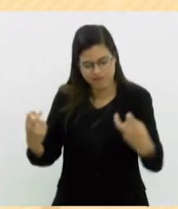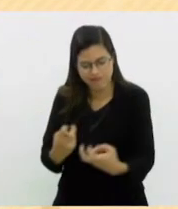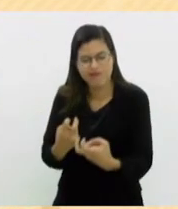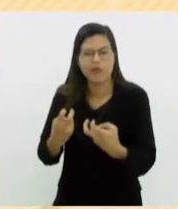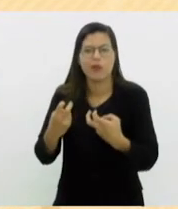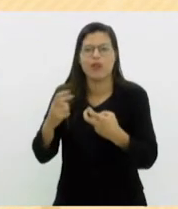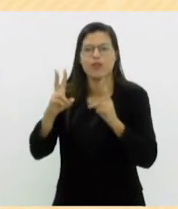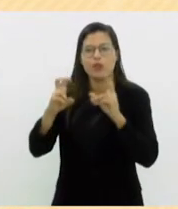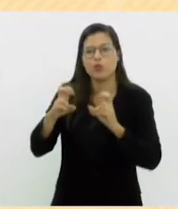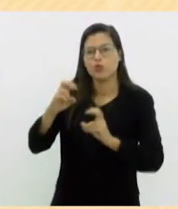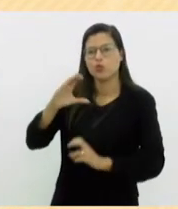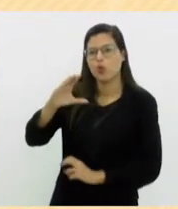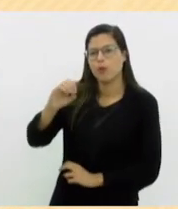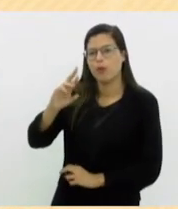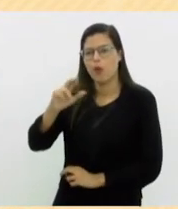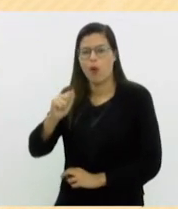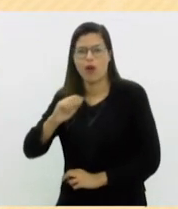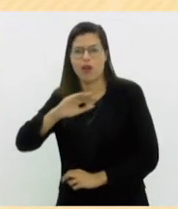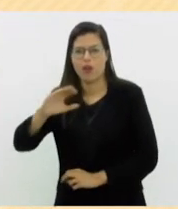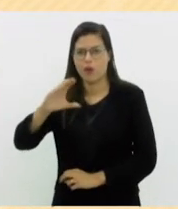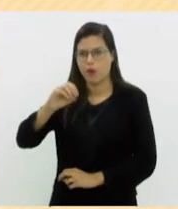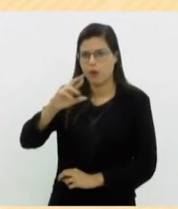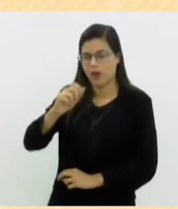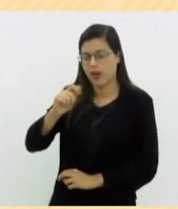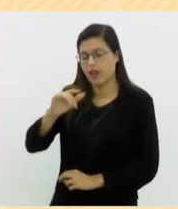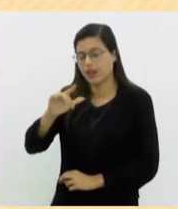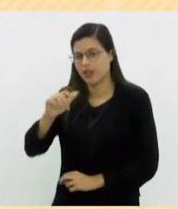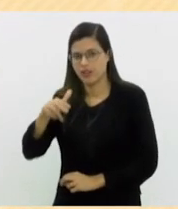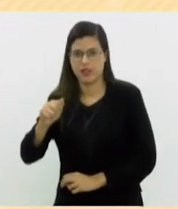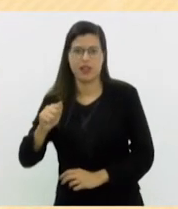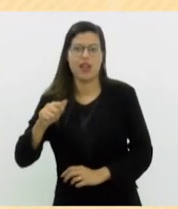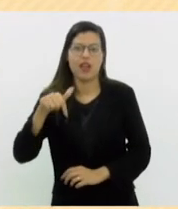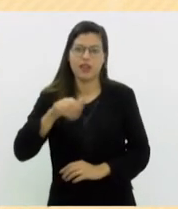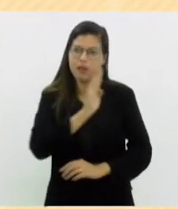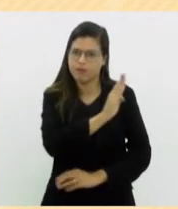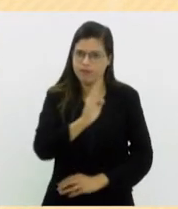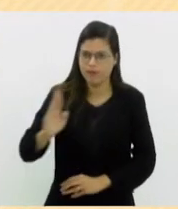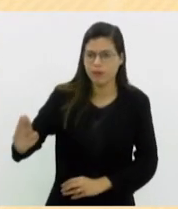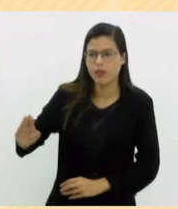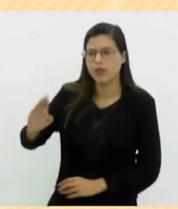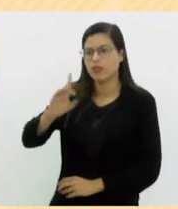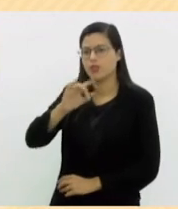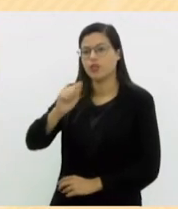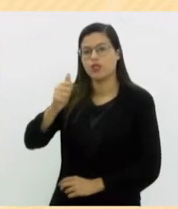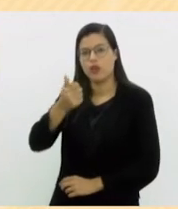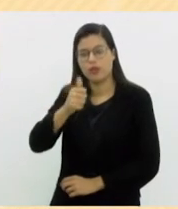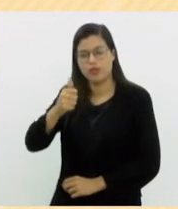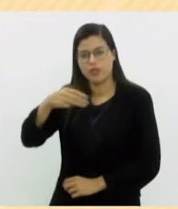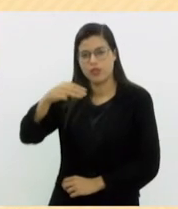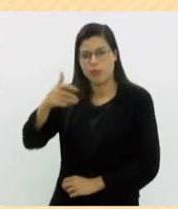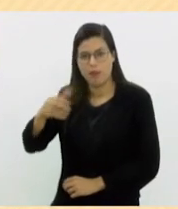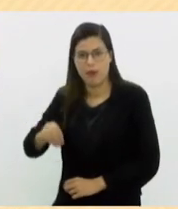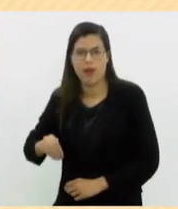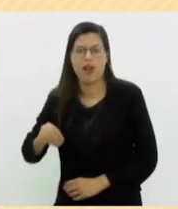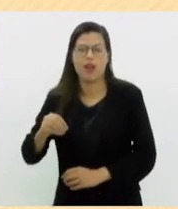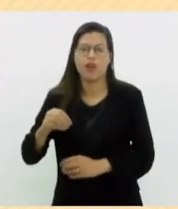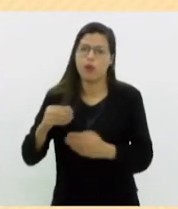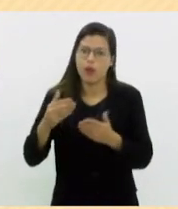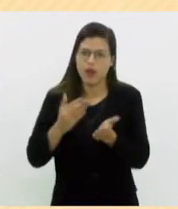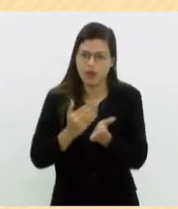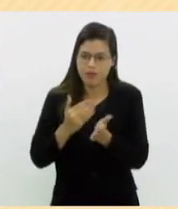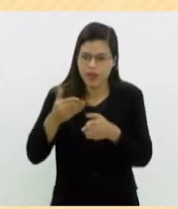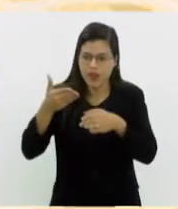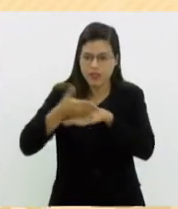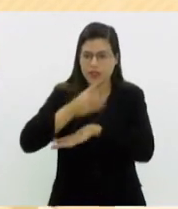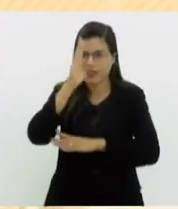Cora Coralina aqui na Biblioteca Parque, dia 11 de maio, a partir de 11 da manhã, entrada franca. Quem vai conduzir